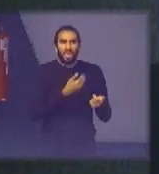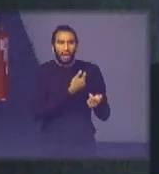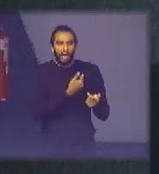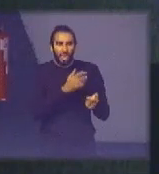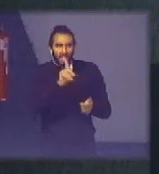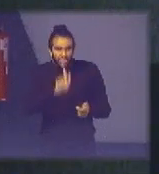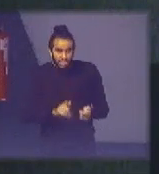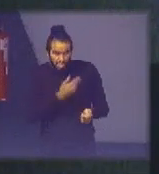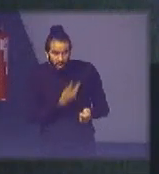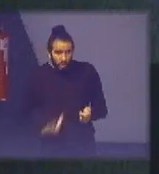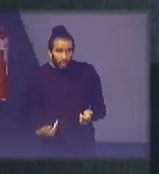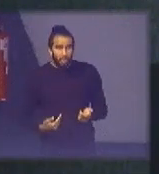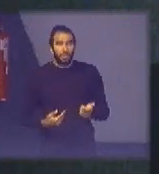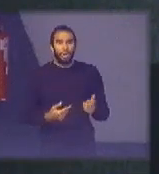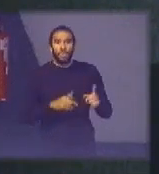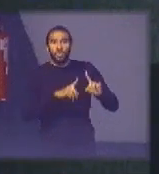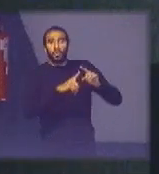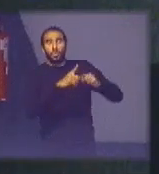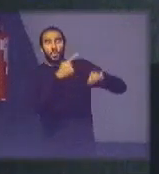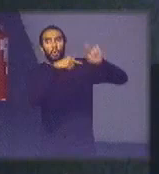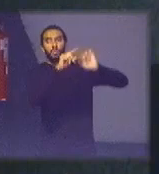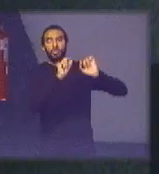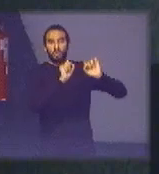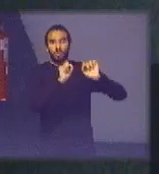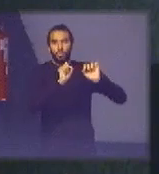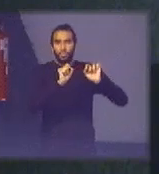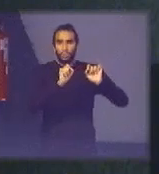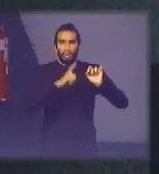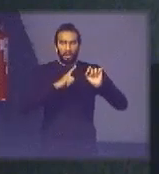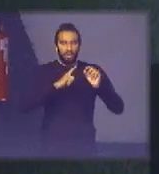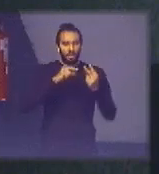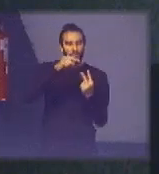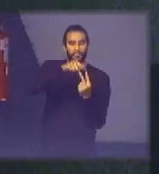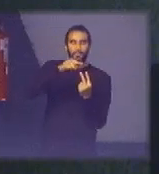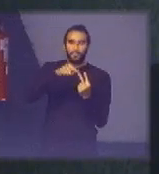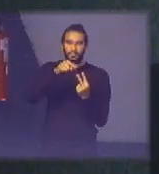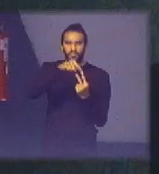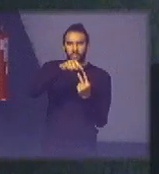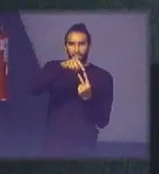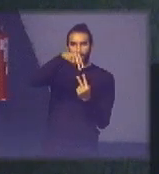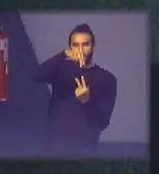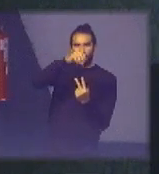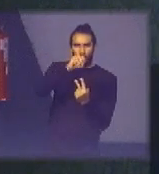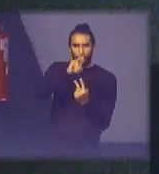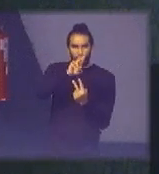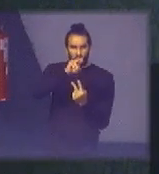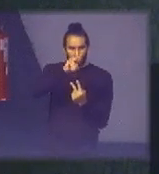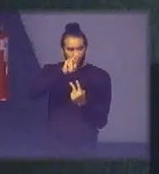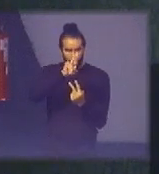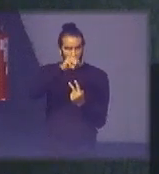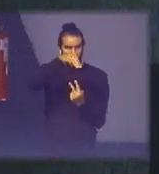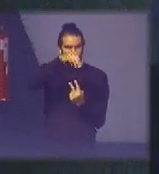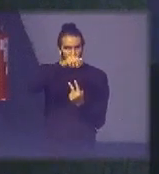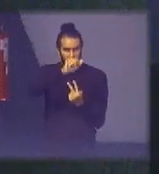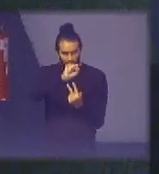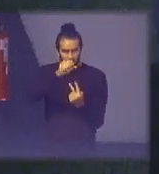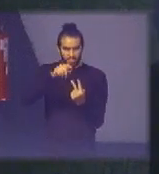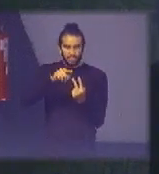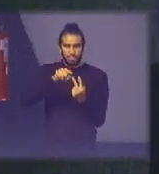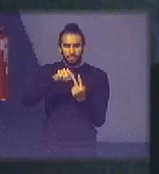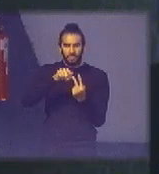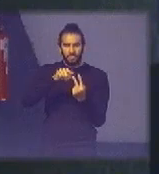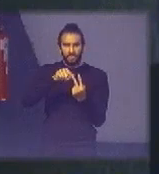quase sempre bidirecionais ou são normas ou sistemas de TI e hoje a gente tem ainda